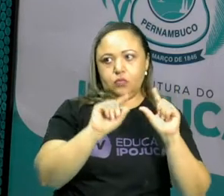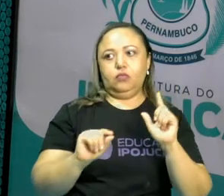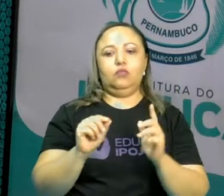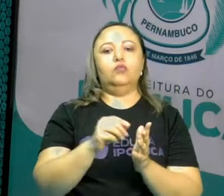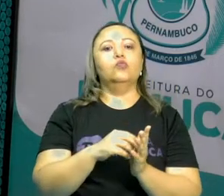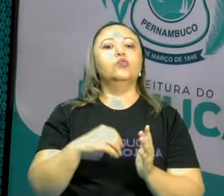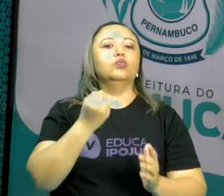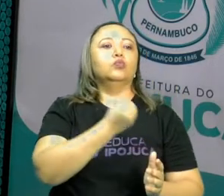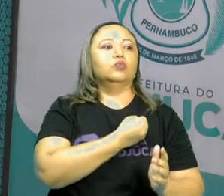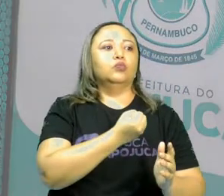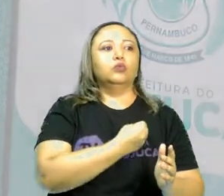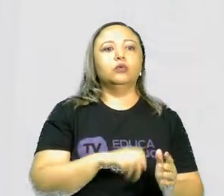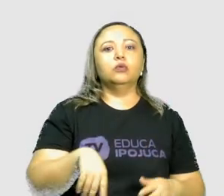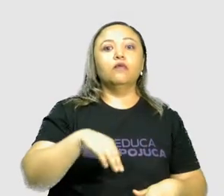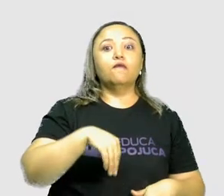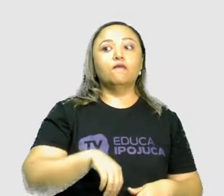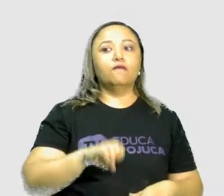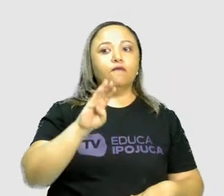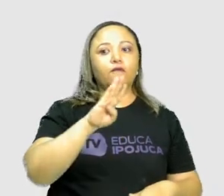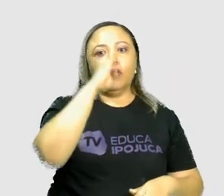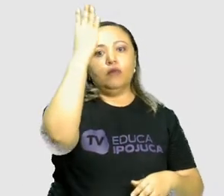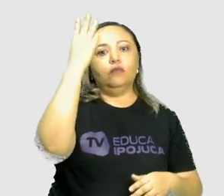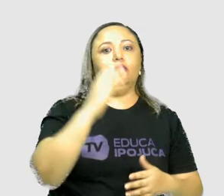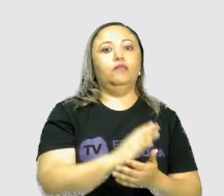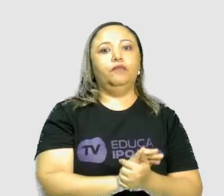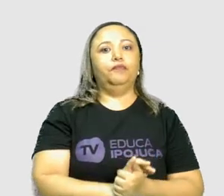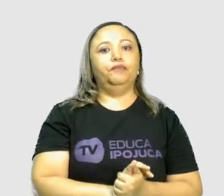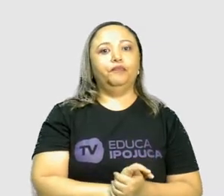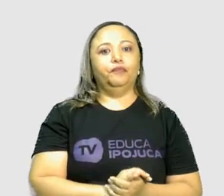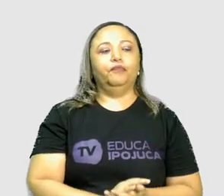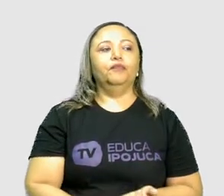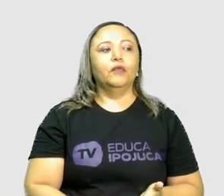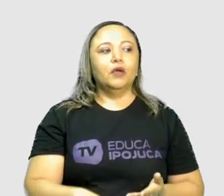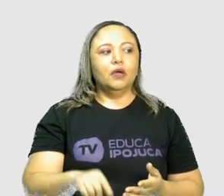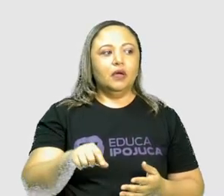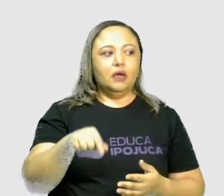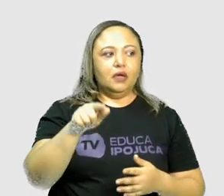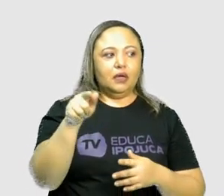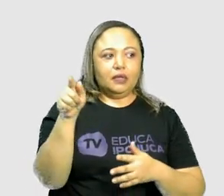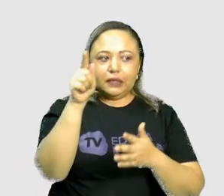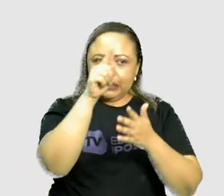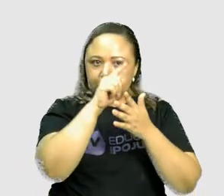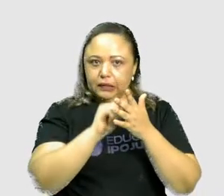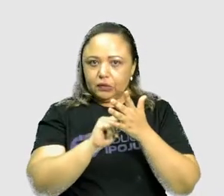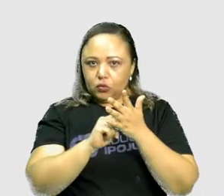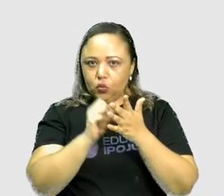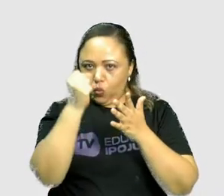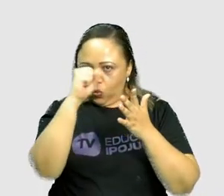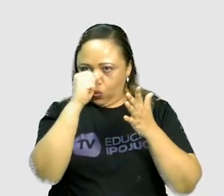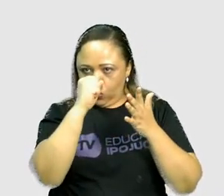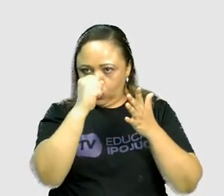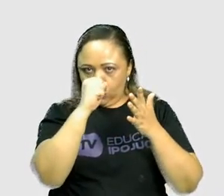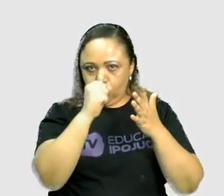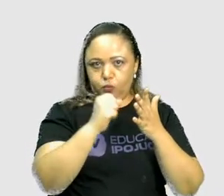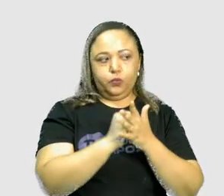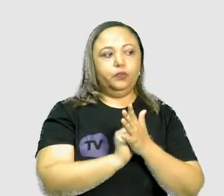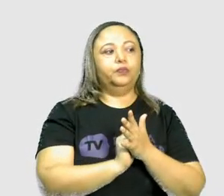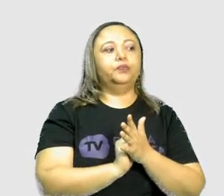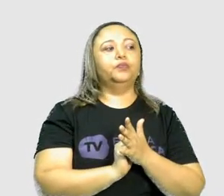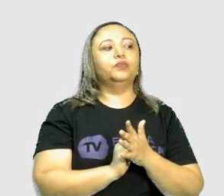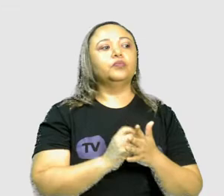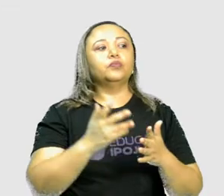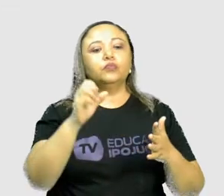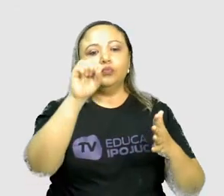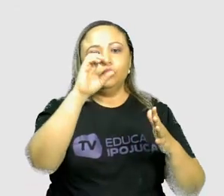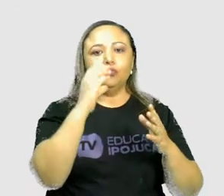Primeiro exemplo aqui. Pois é. Nesse número central, temos o 8, tá bom? E eu quero